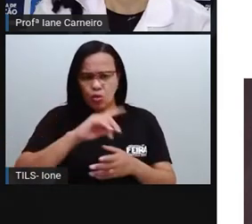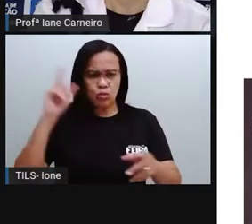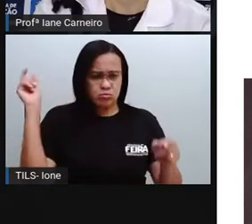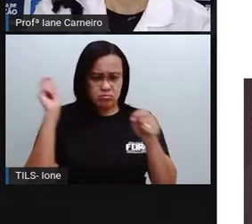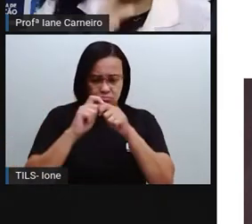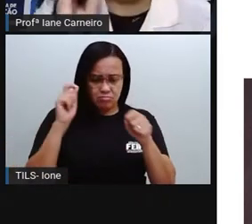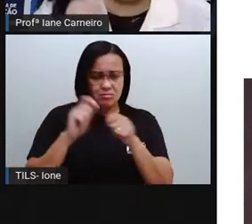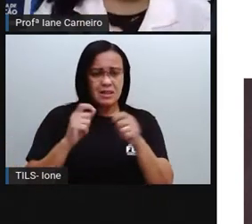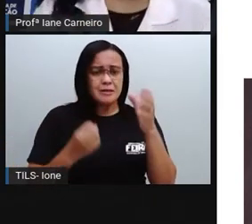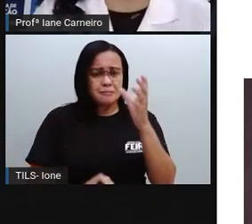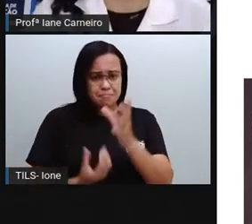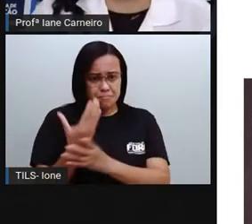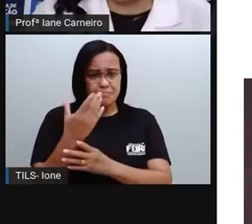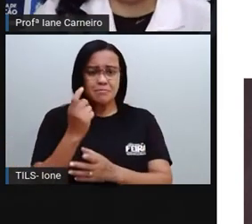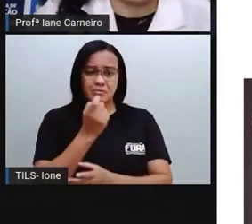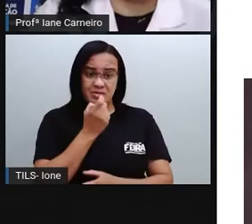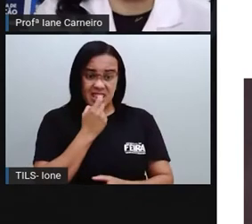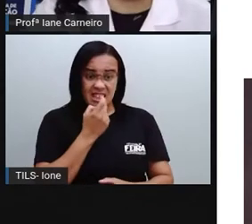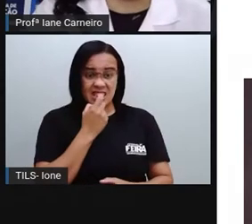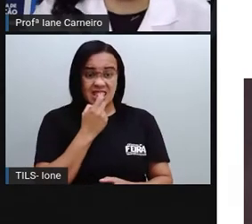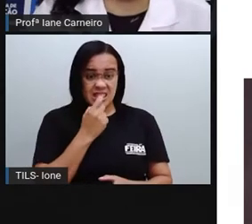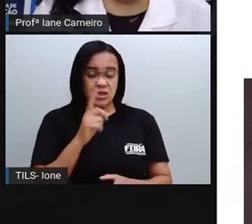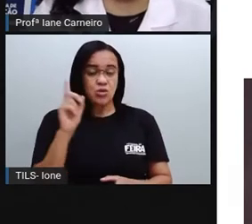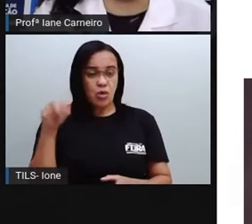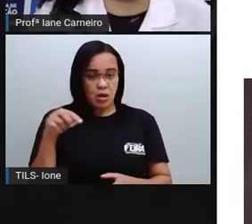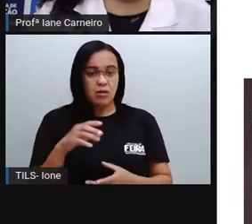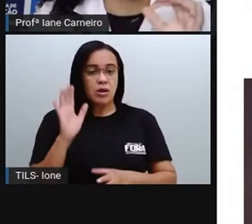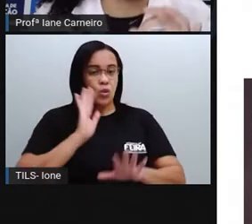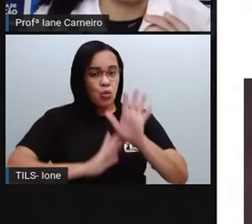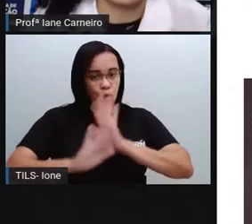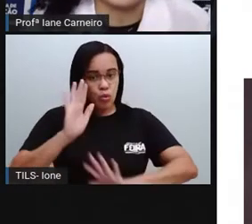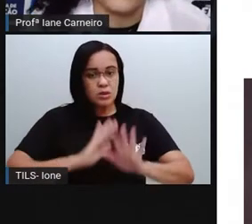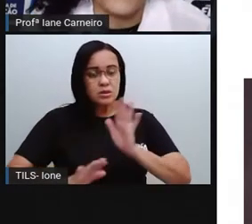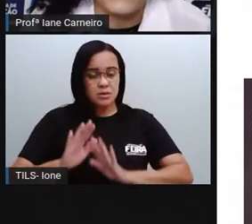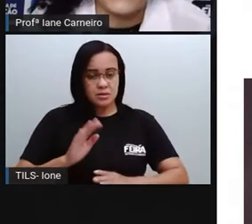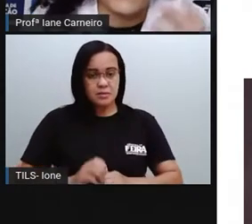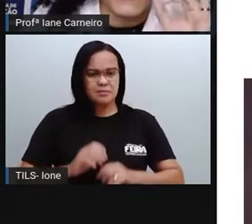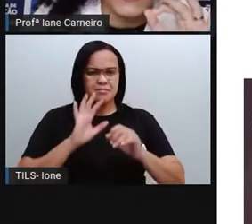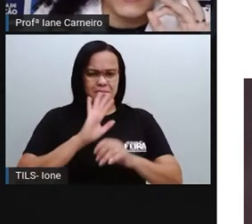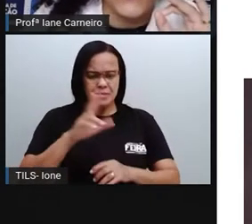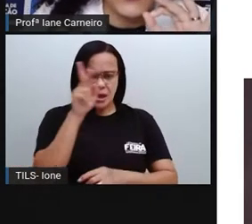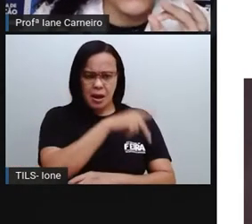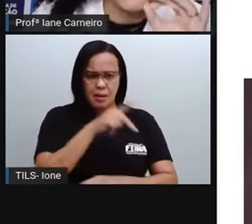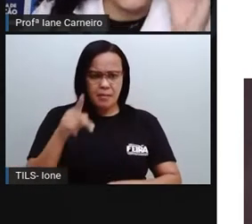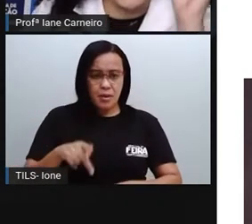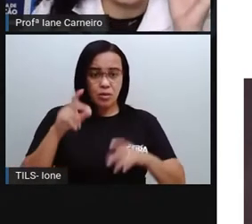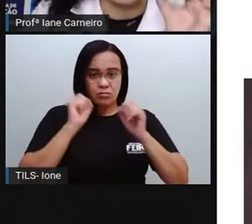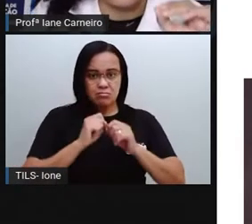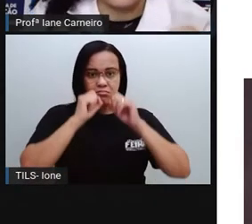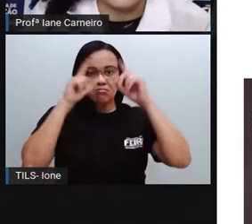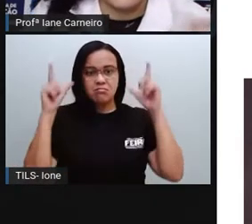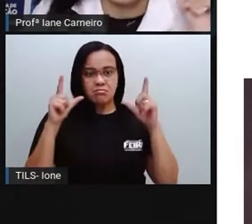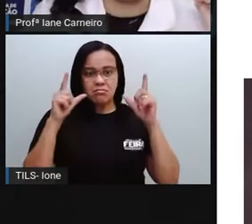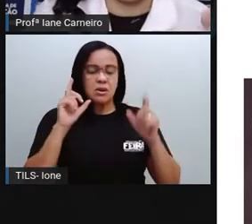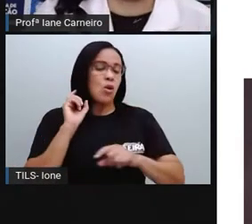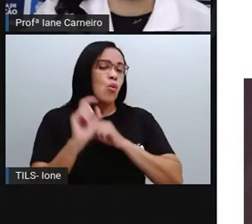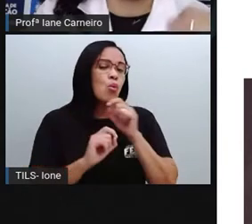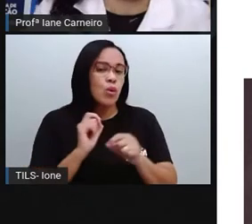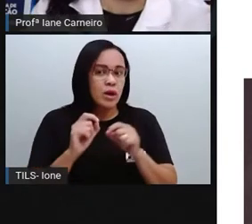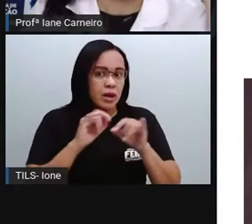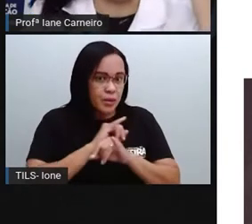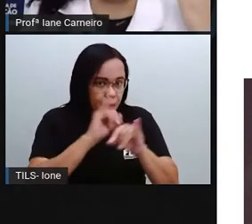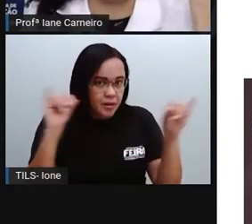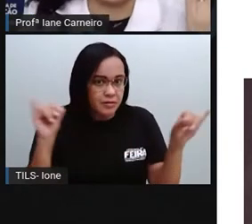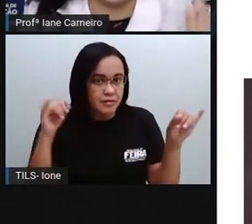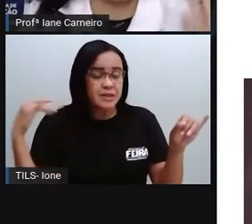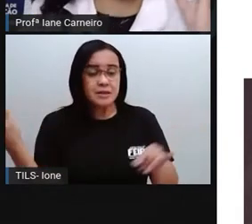E uma alerta que a Pró gostaria de falar com vocês, quanto mais pequenininho aqui, quanto menor é o plástico,